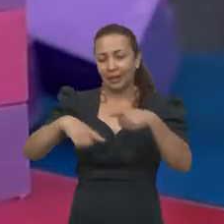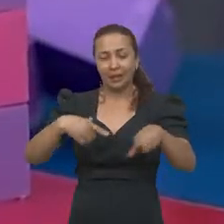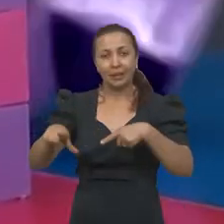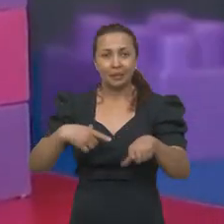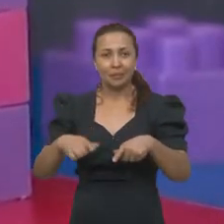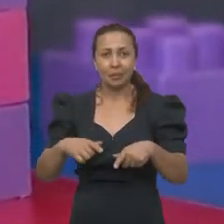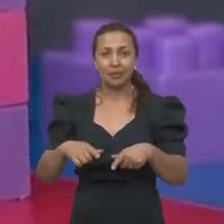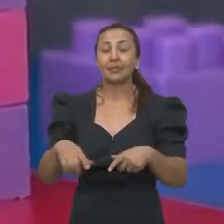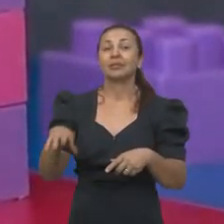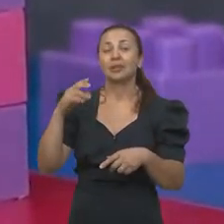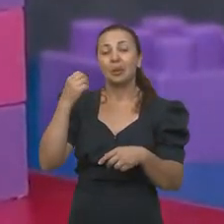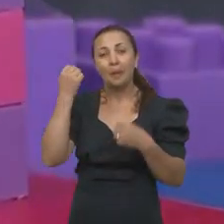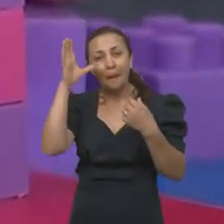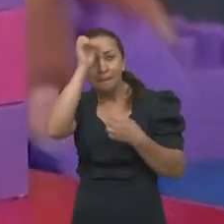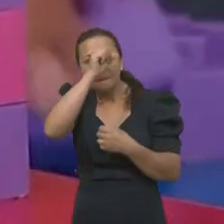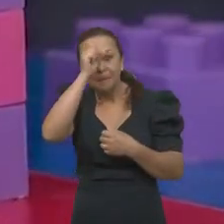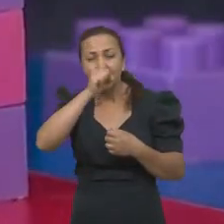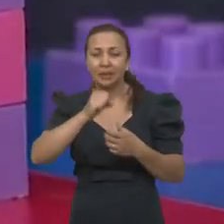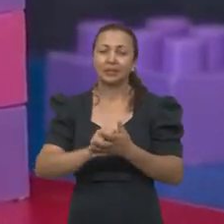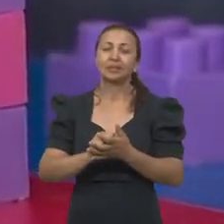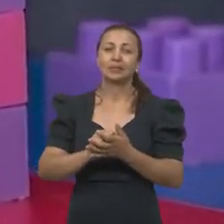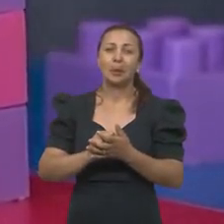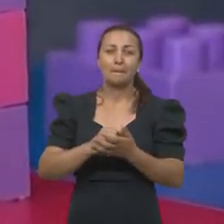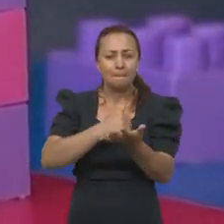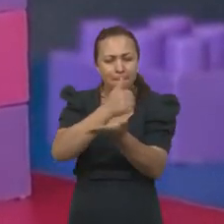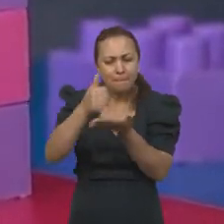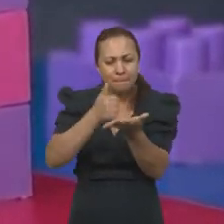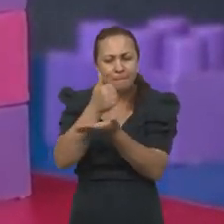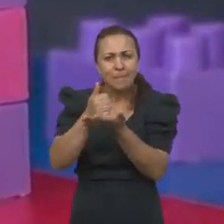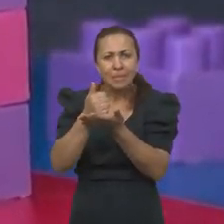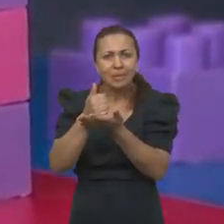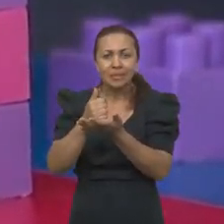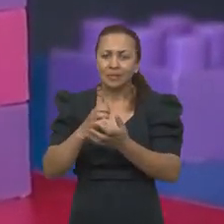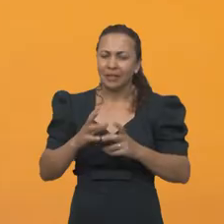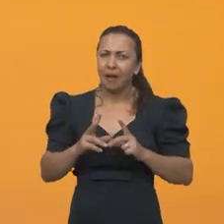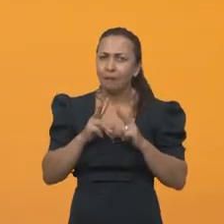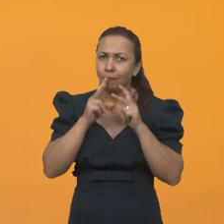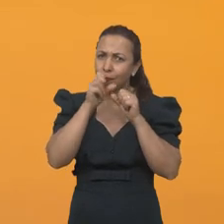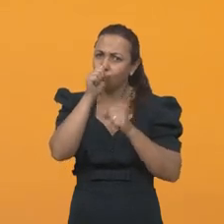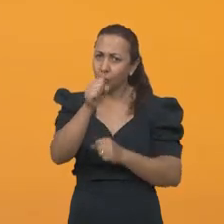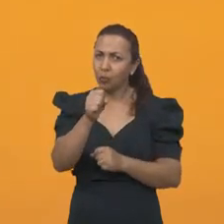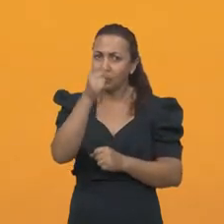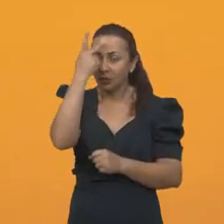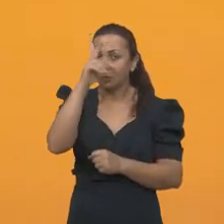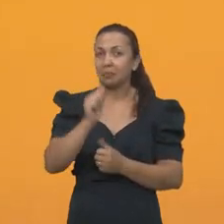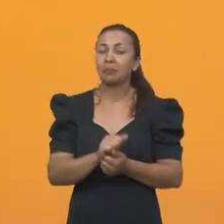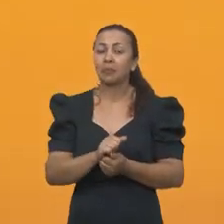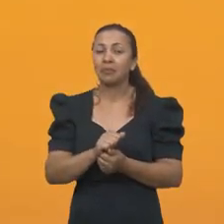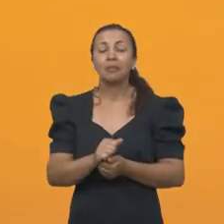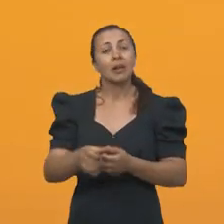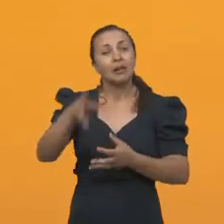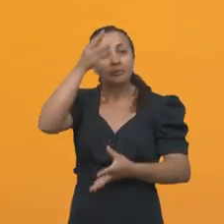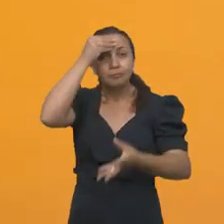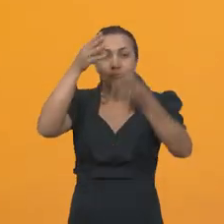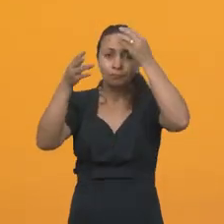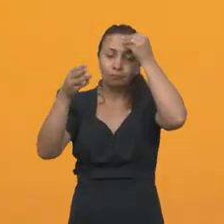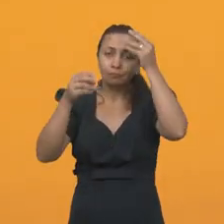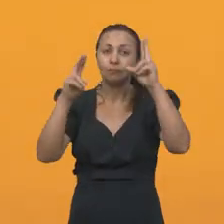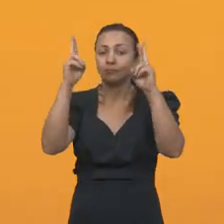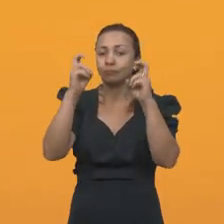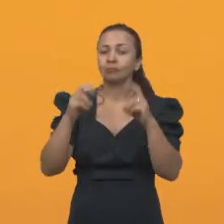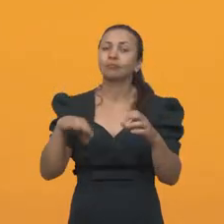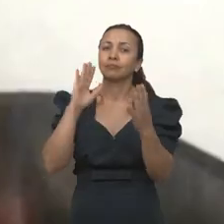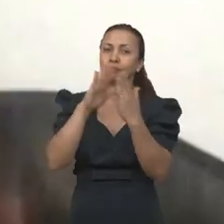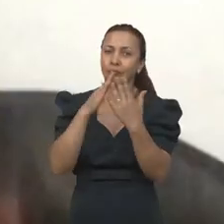essas habilidades mais básicas, que são habilidades cognitivas e que vão dar sustentação para a aquisição de conteúdos